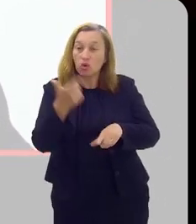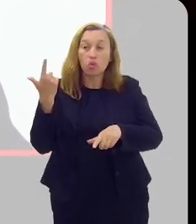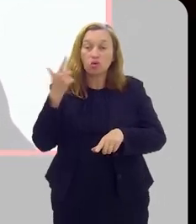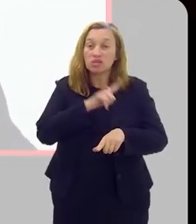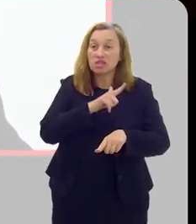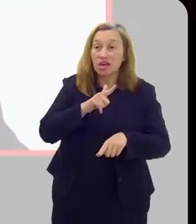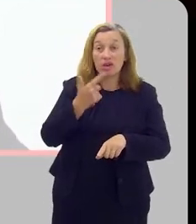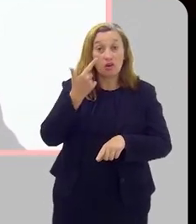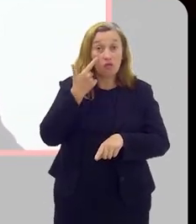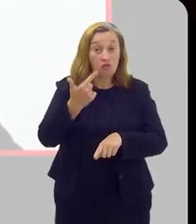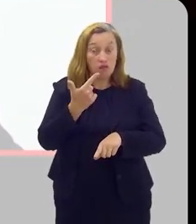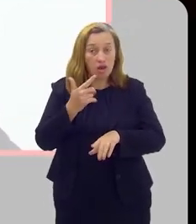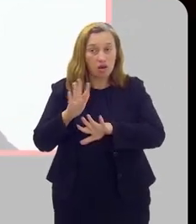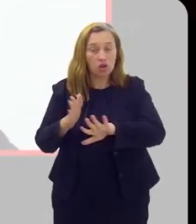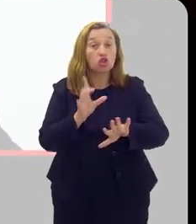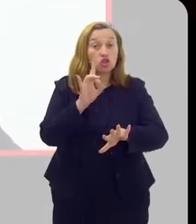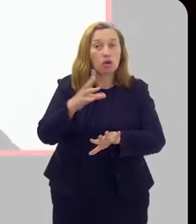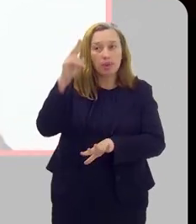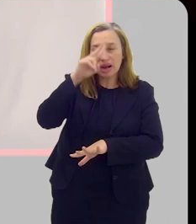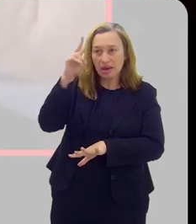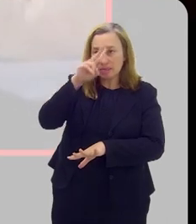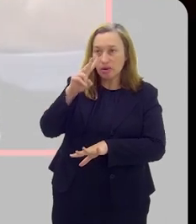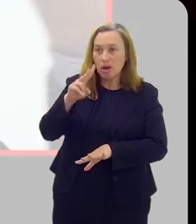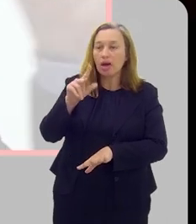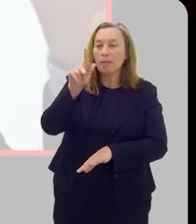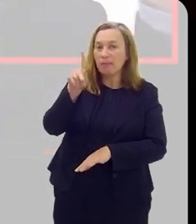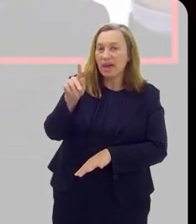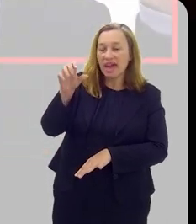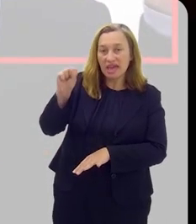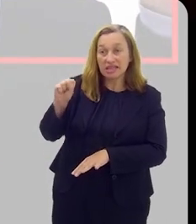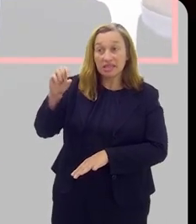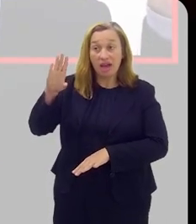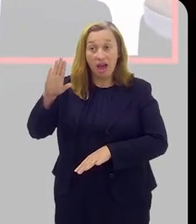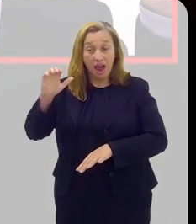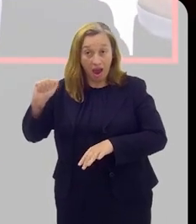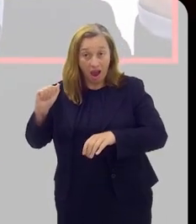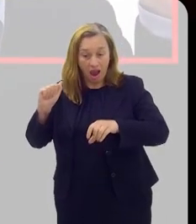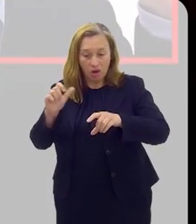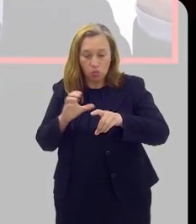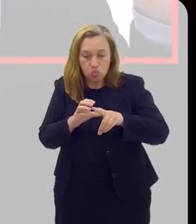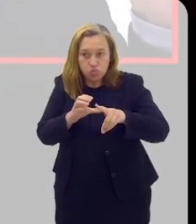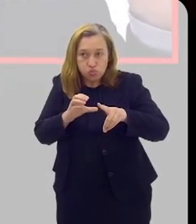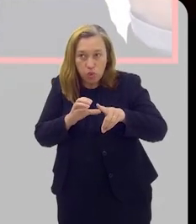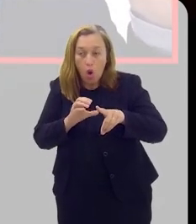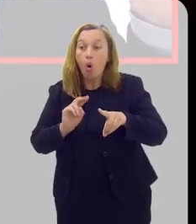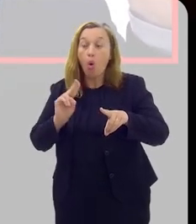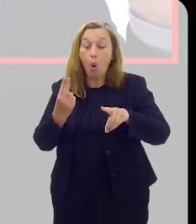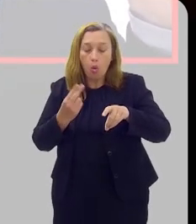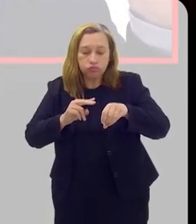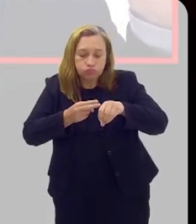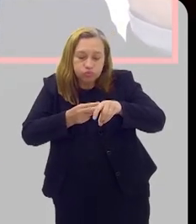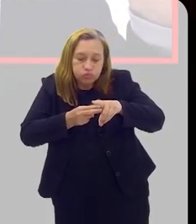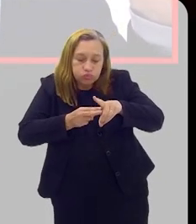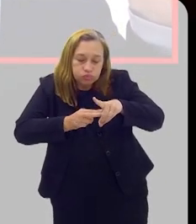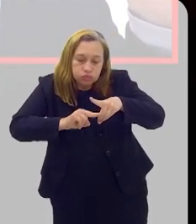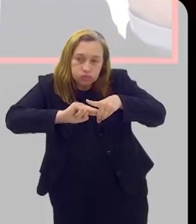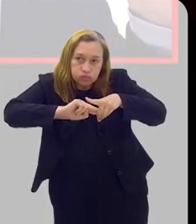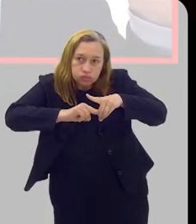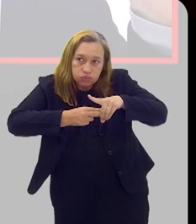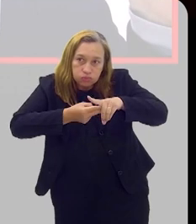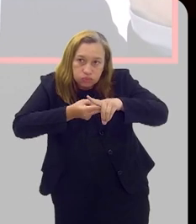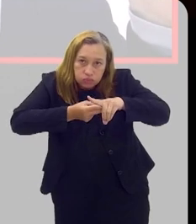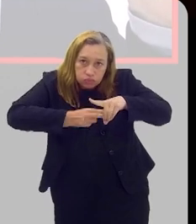diagnosticar através, só para relembrar, ou do PSA aumentado, ou do toque retal